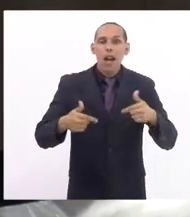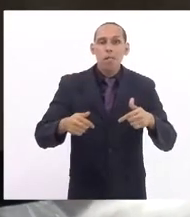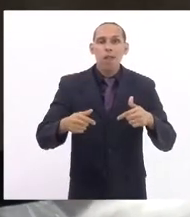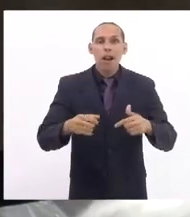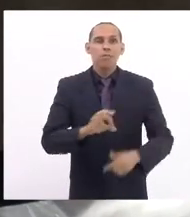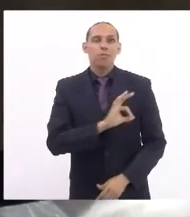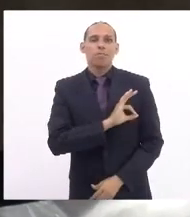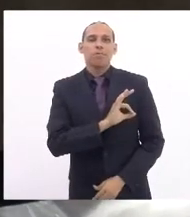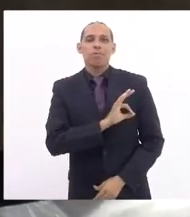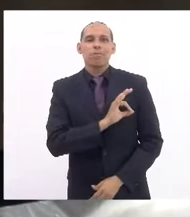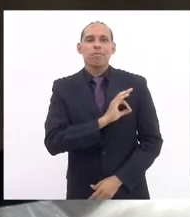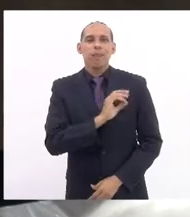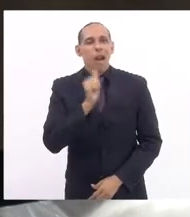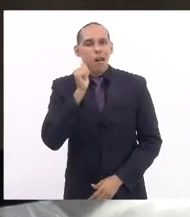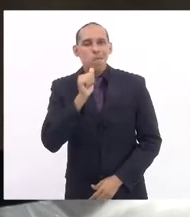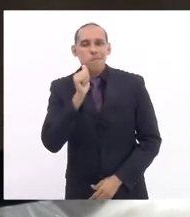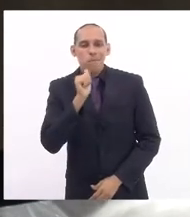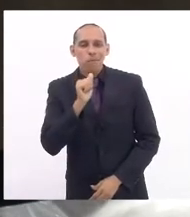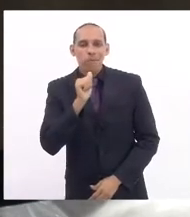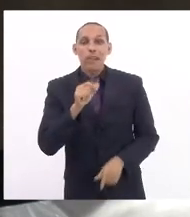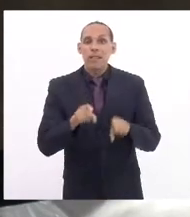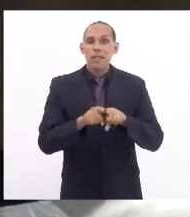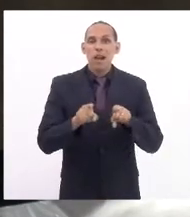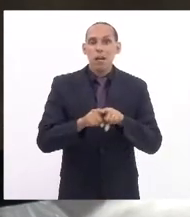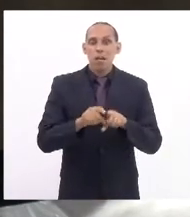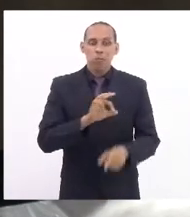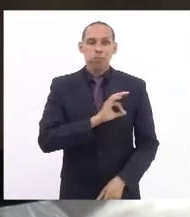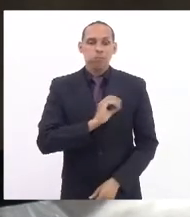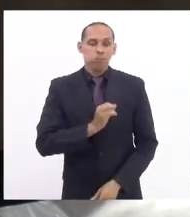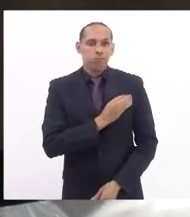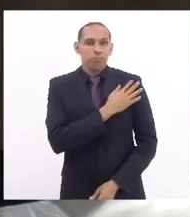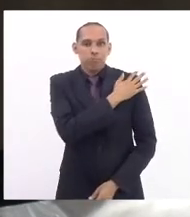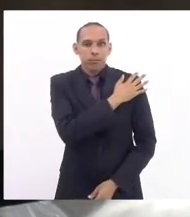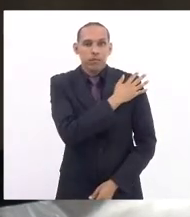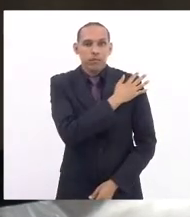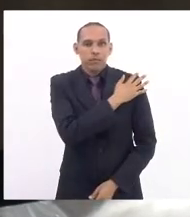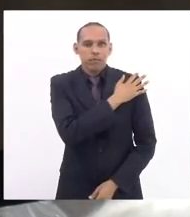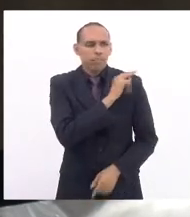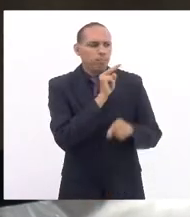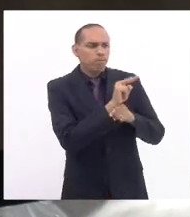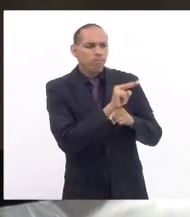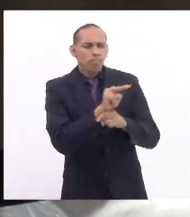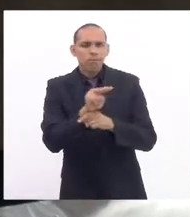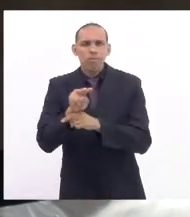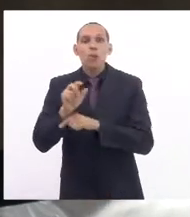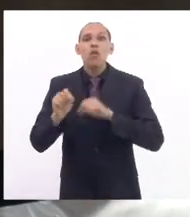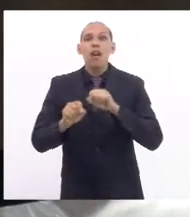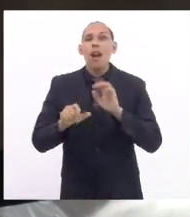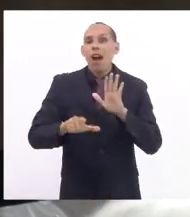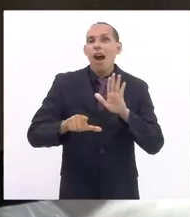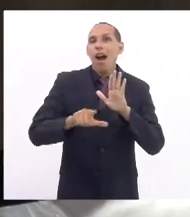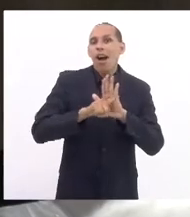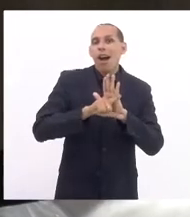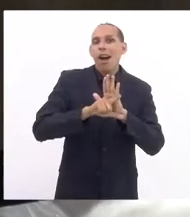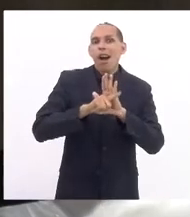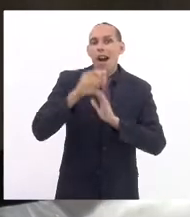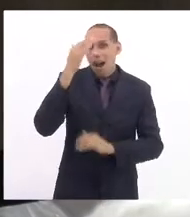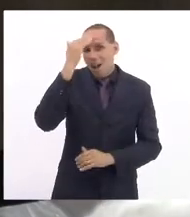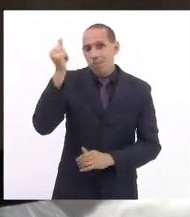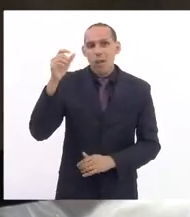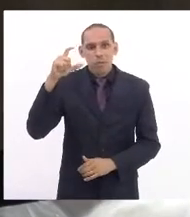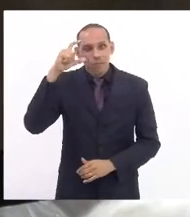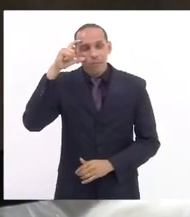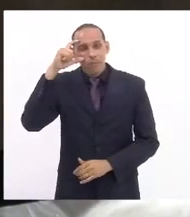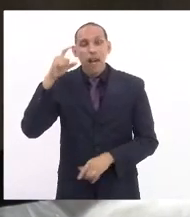policiais militares, em particular os que atuam na patrulha Maria da Penha e nos lembra então a deputada enfermeira